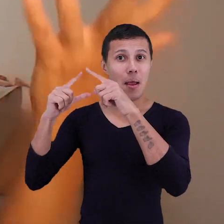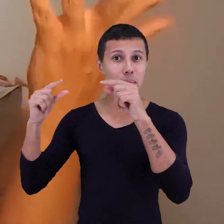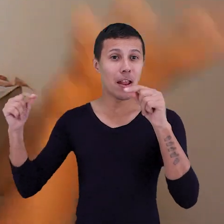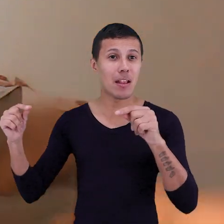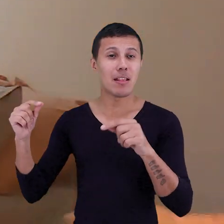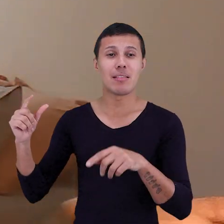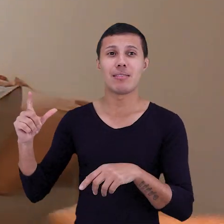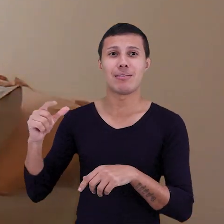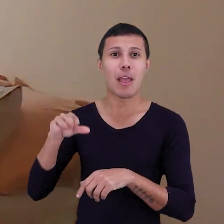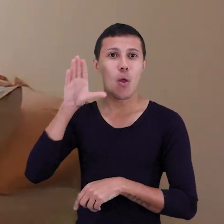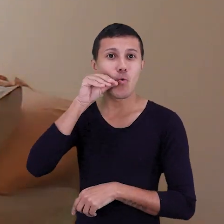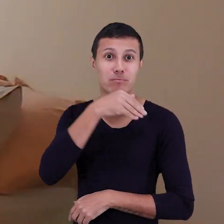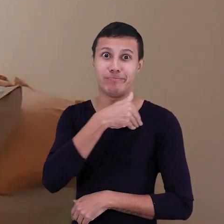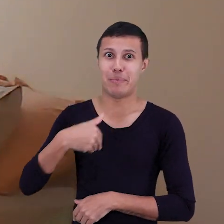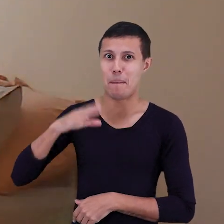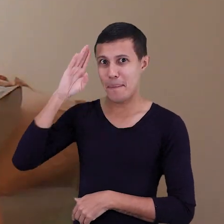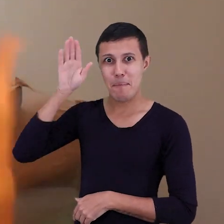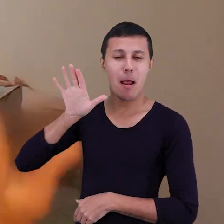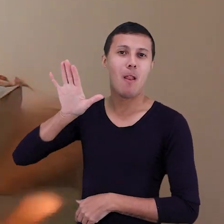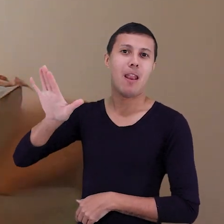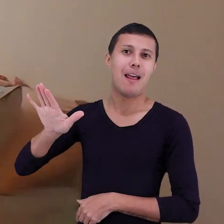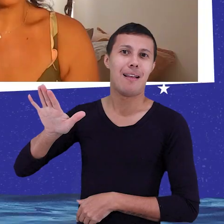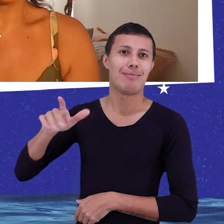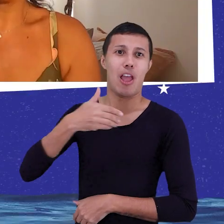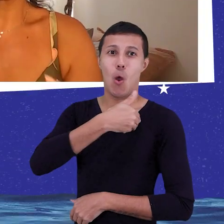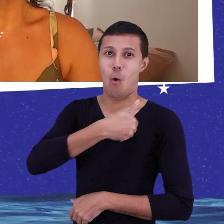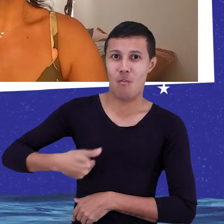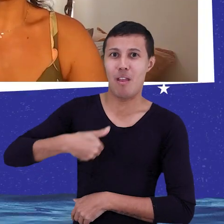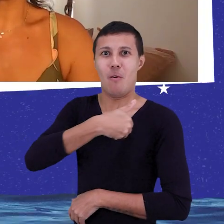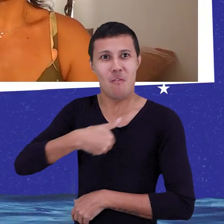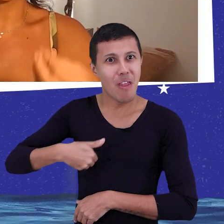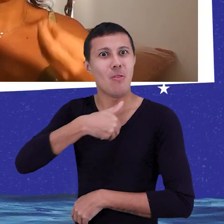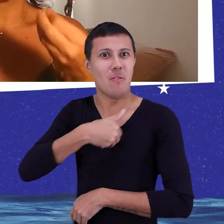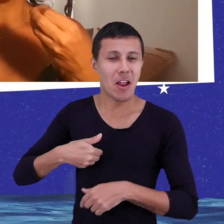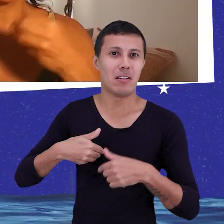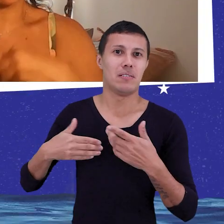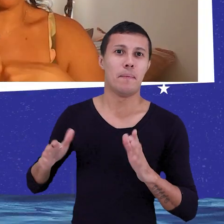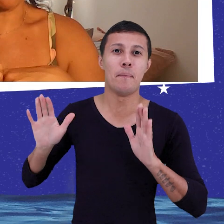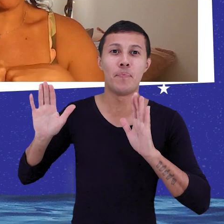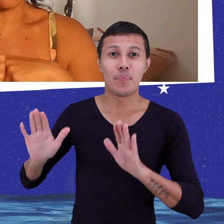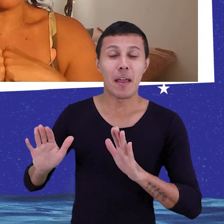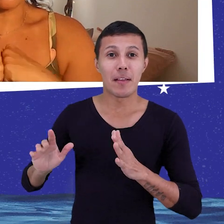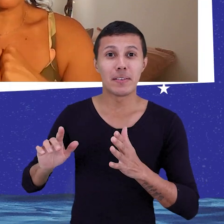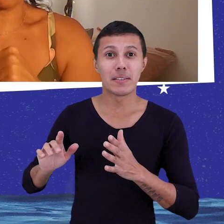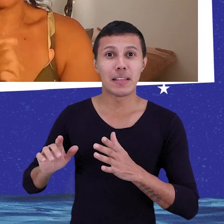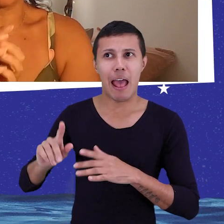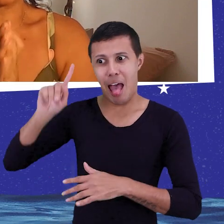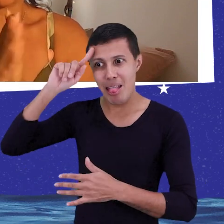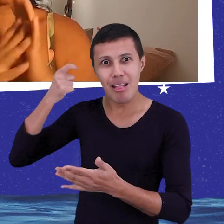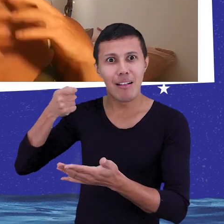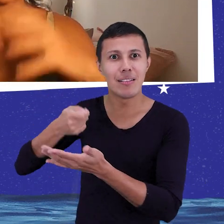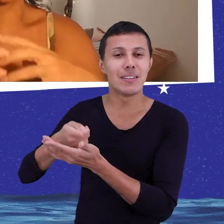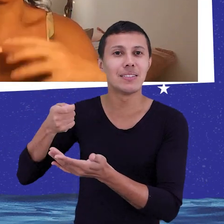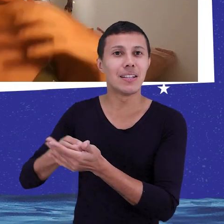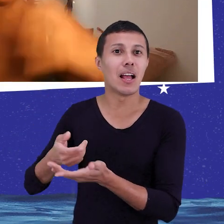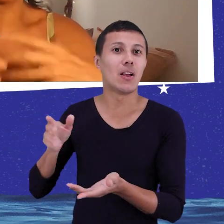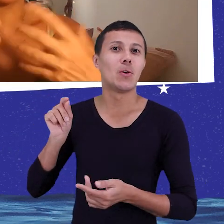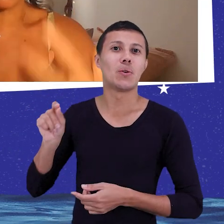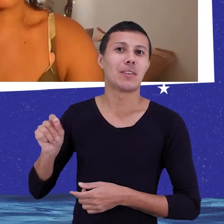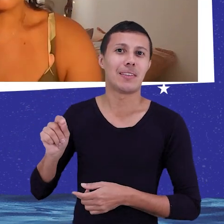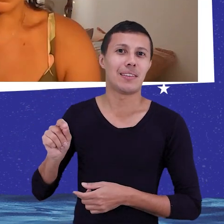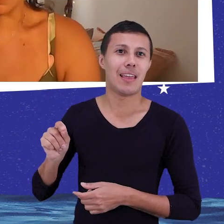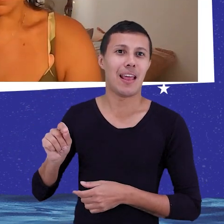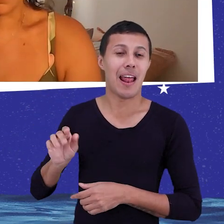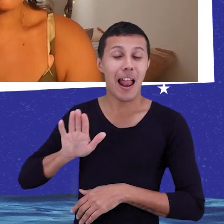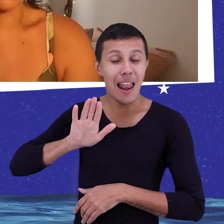muito funcionalismo público, né? Tem muito governo. E os pontos de decisão, né? Os tomadores de decisão não